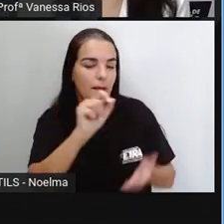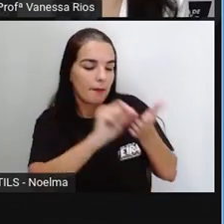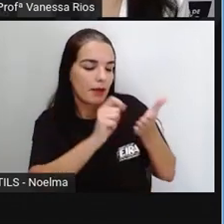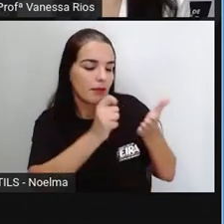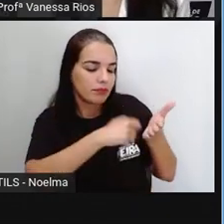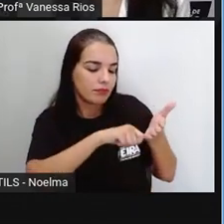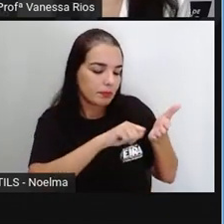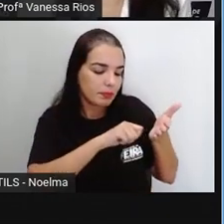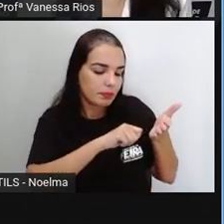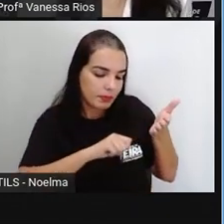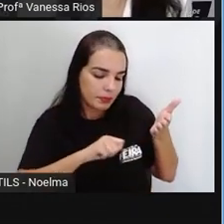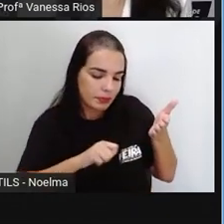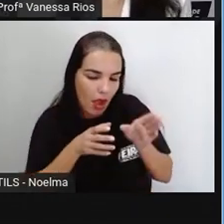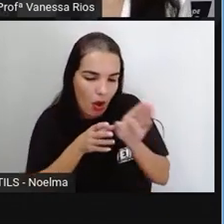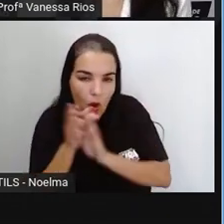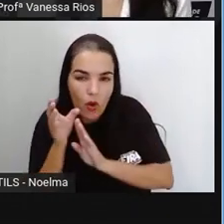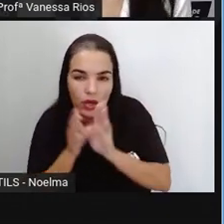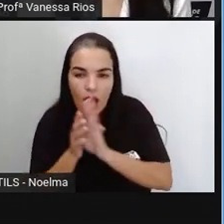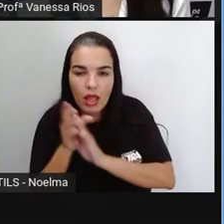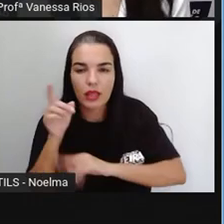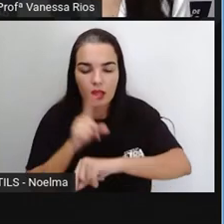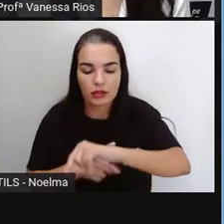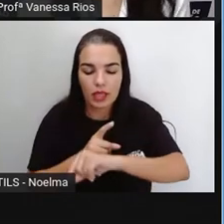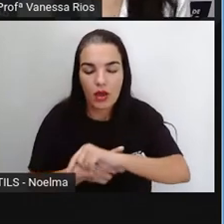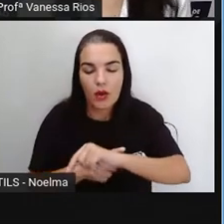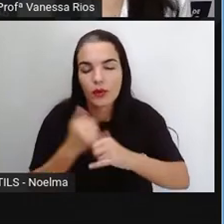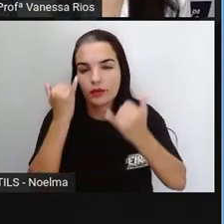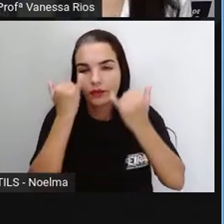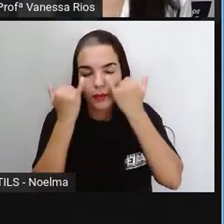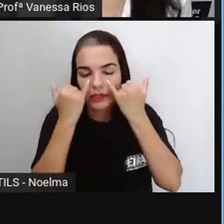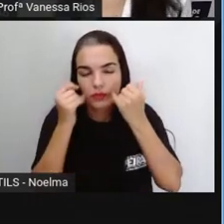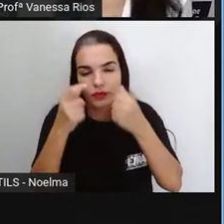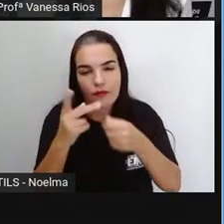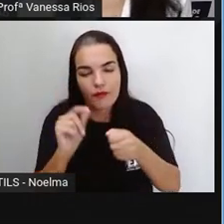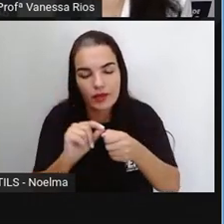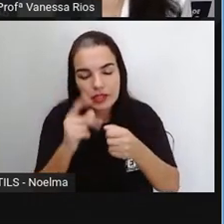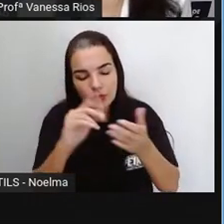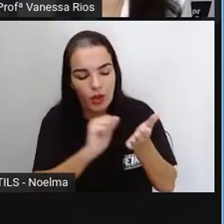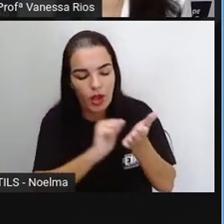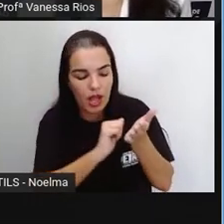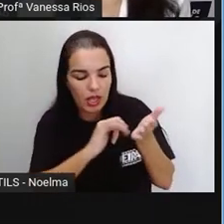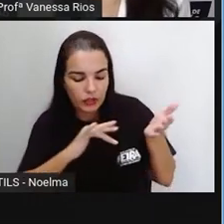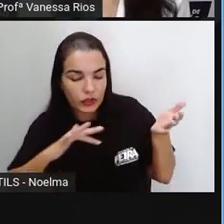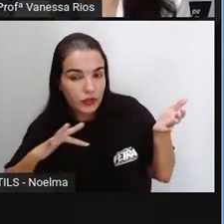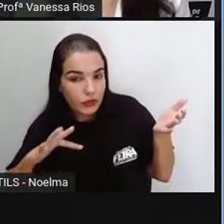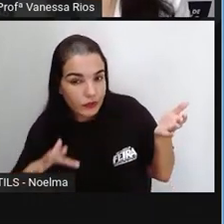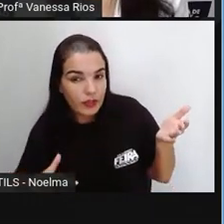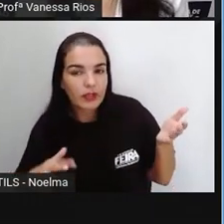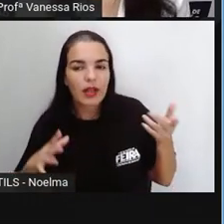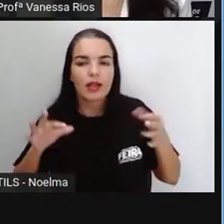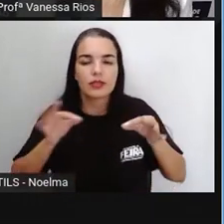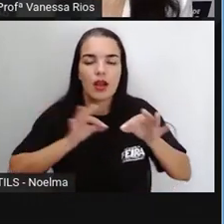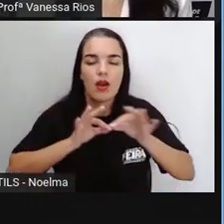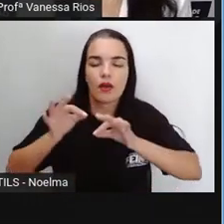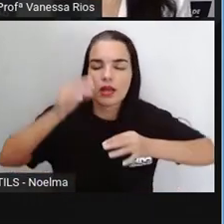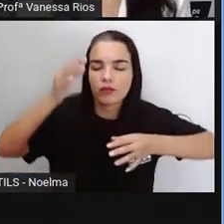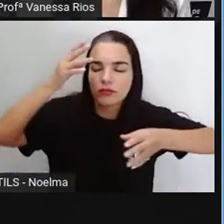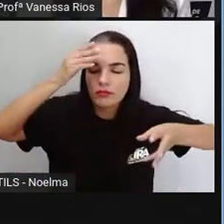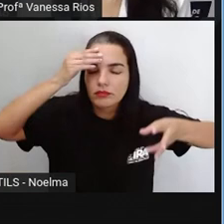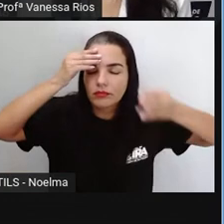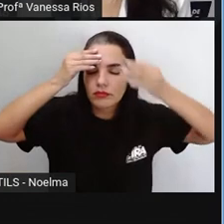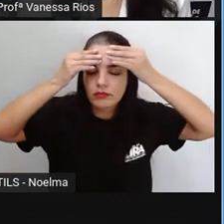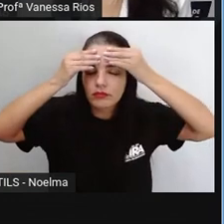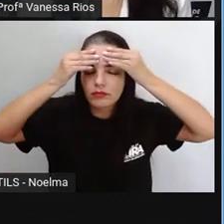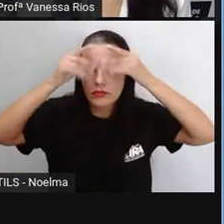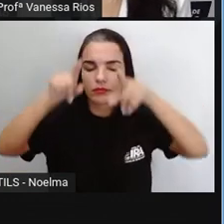anotações para lhe orientar com essas informações e você conseguir organizar as suas ideias em relação à